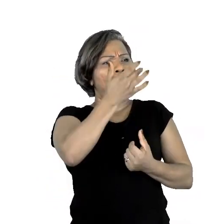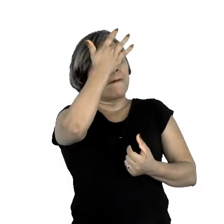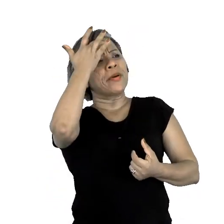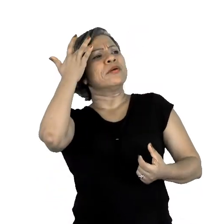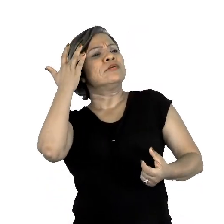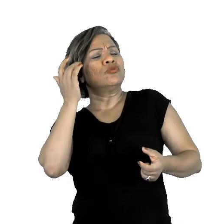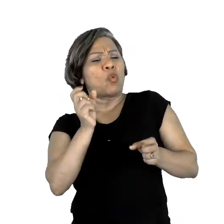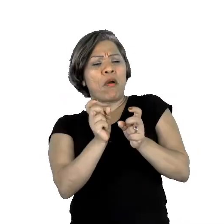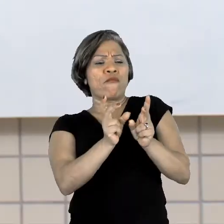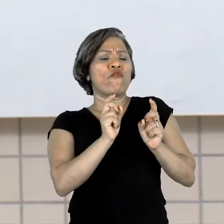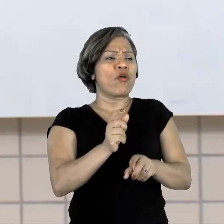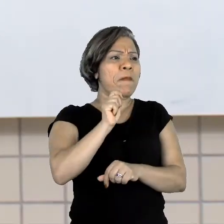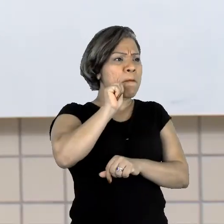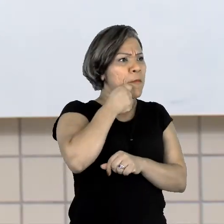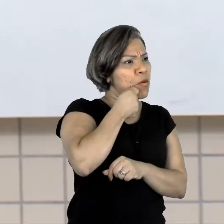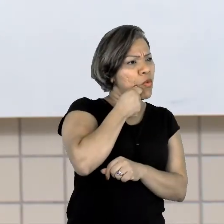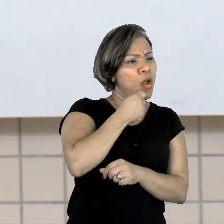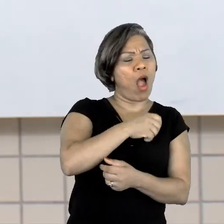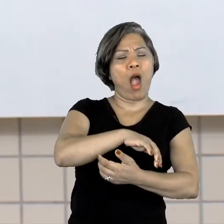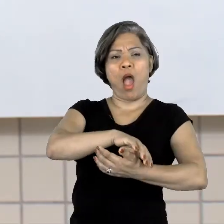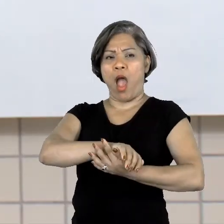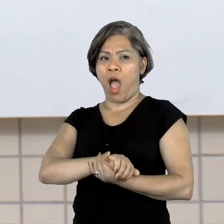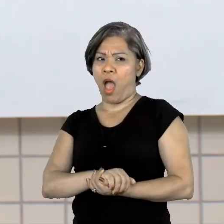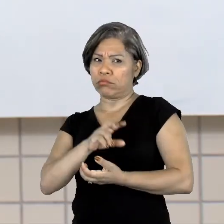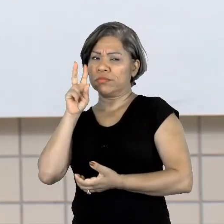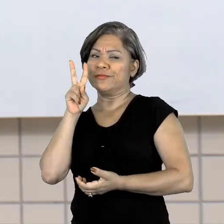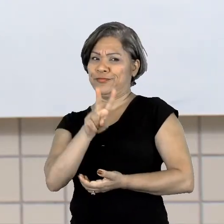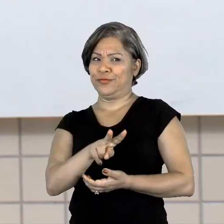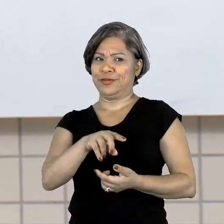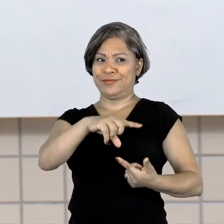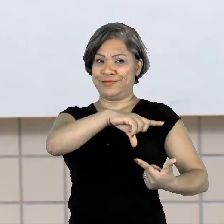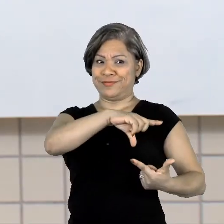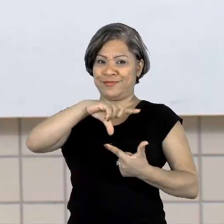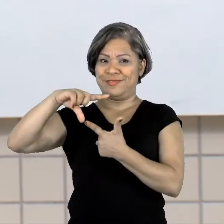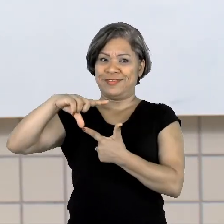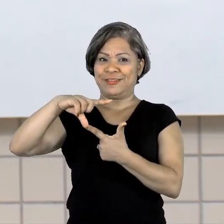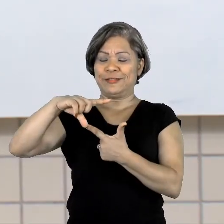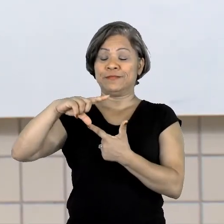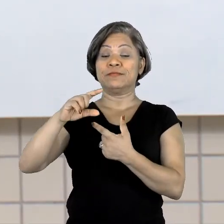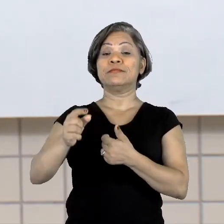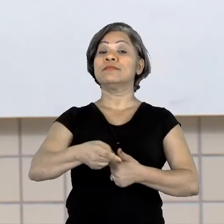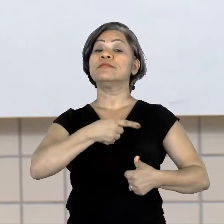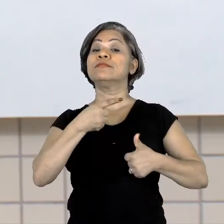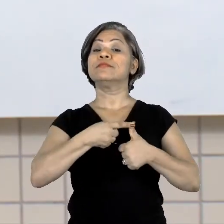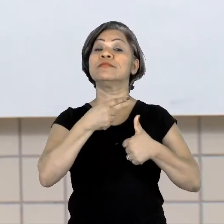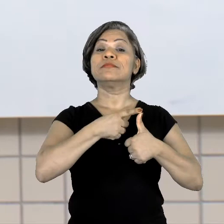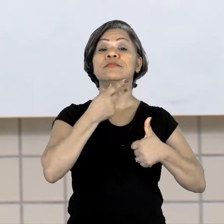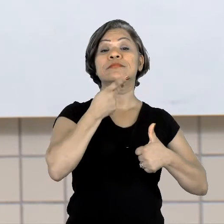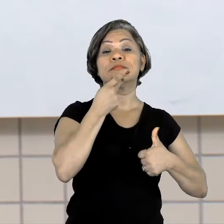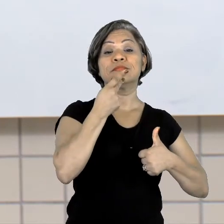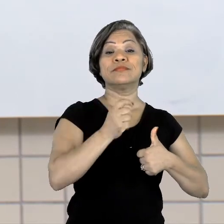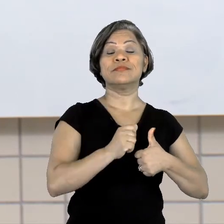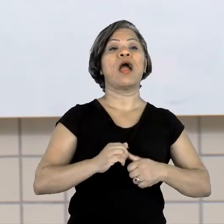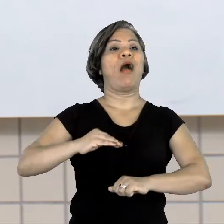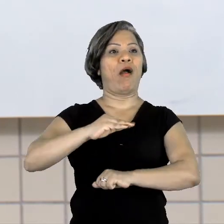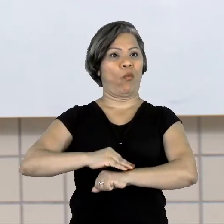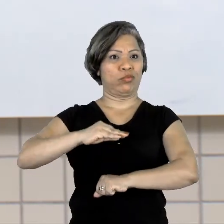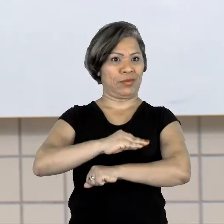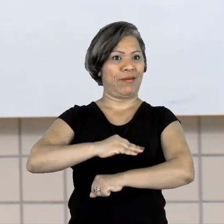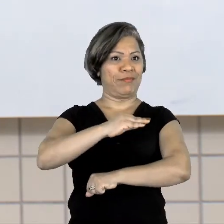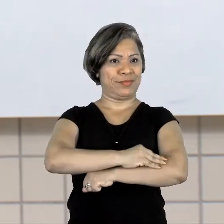Observaram? Viram a tirinha aí? Olha só. Primeiro, quem foi o personagem que falou? Foi o sapo.